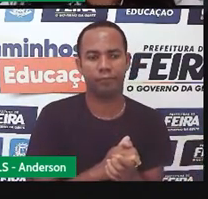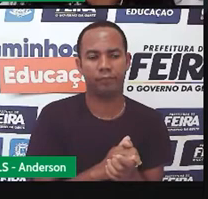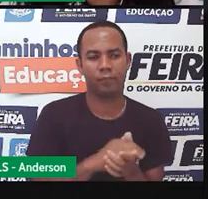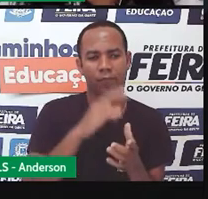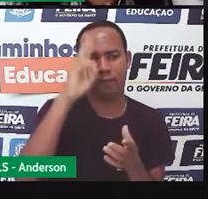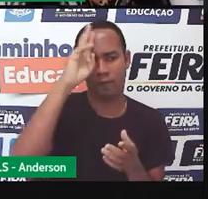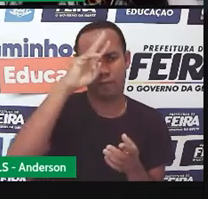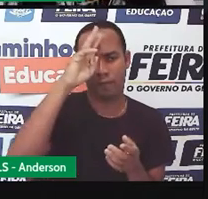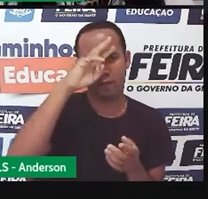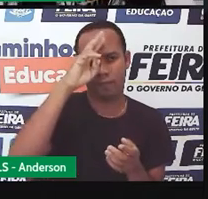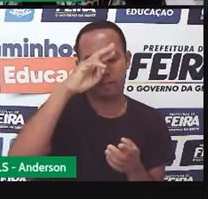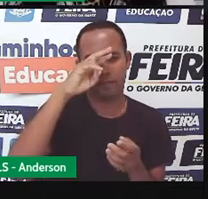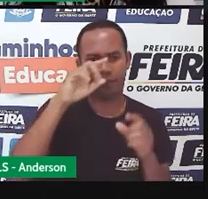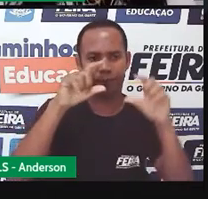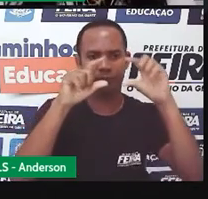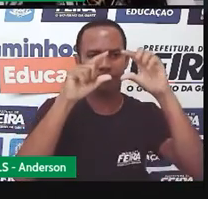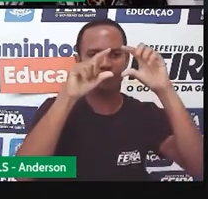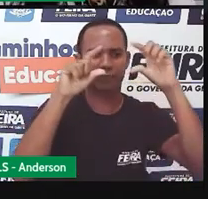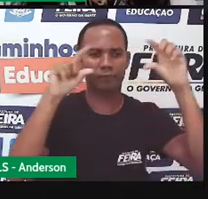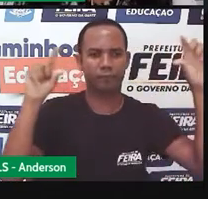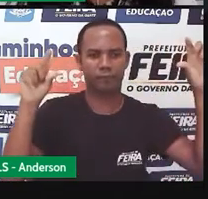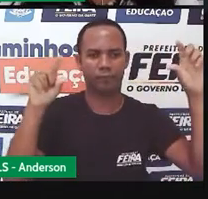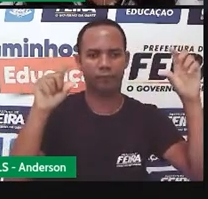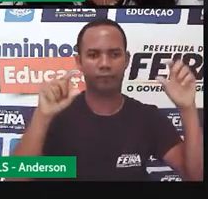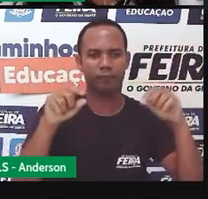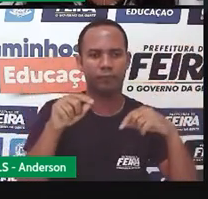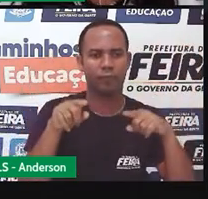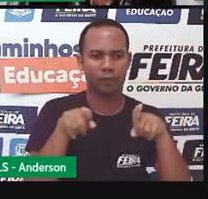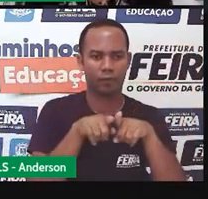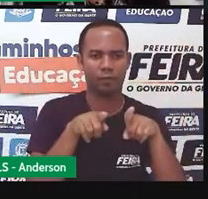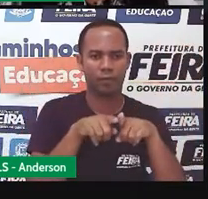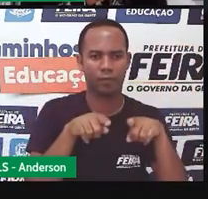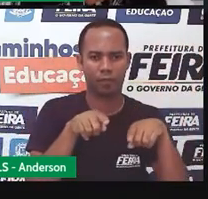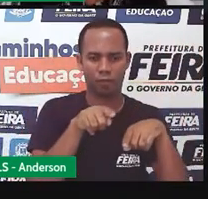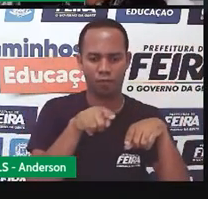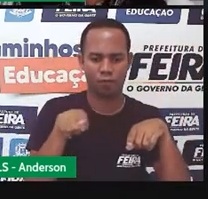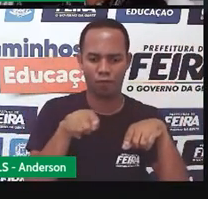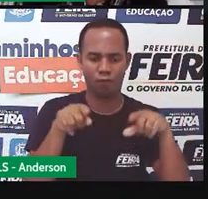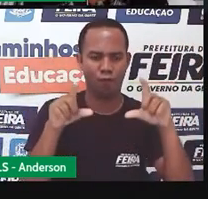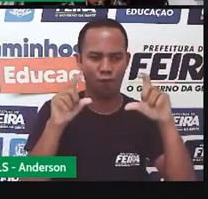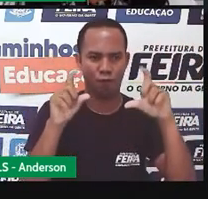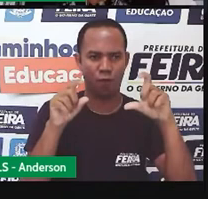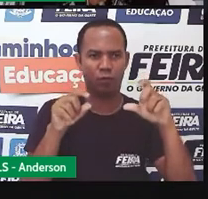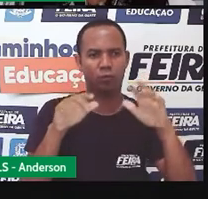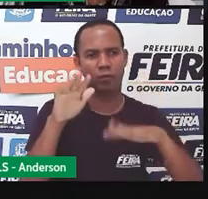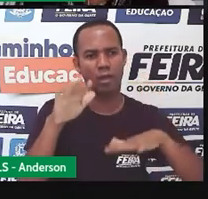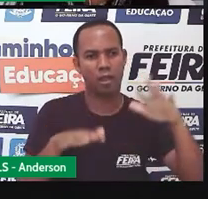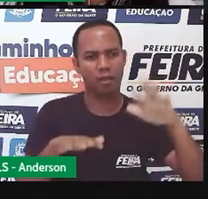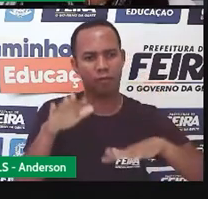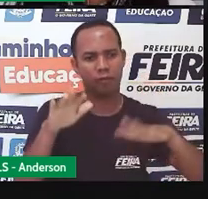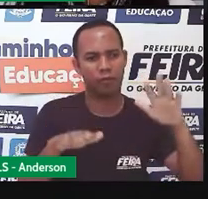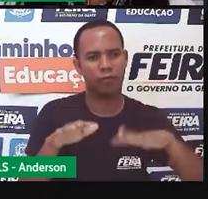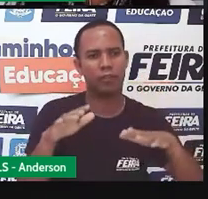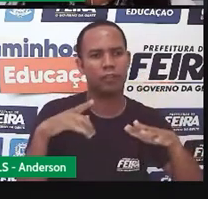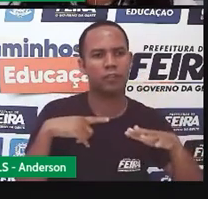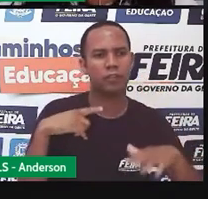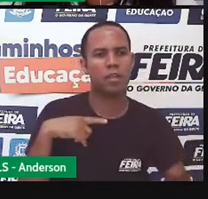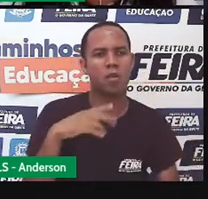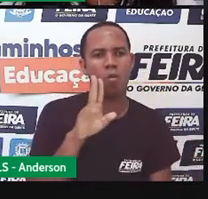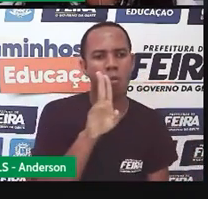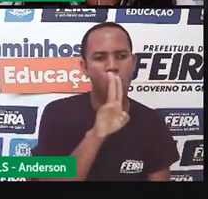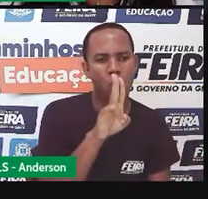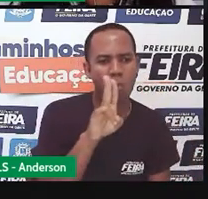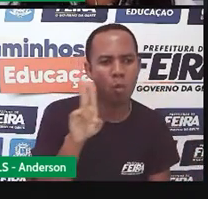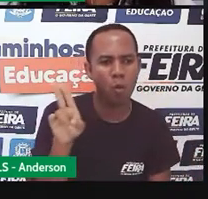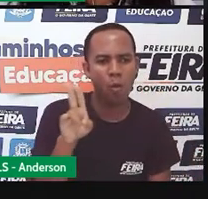Lembra da legenda que precisa ter embaixo da foto? Isso. Às vezes, vem o nome do fotógrafo.